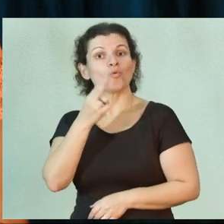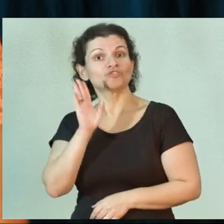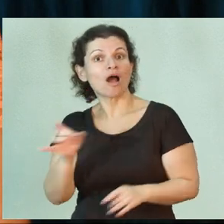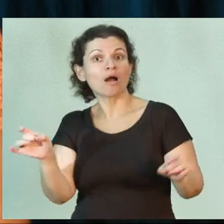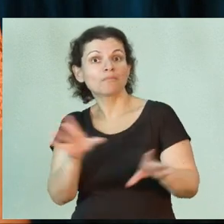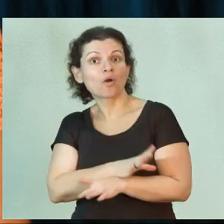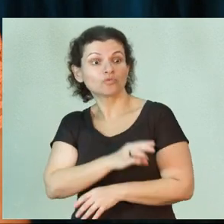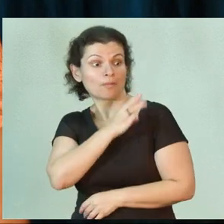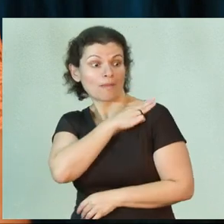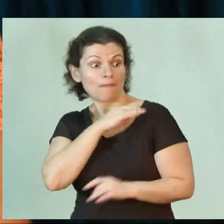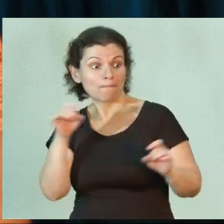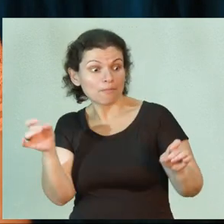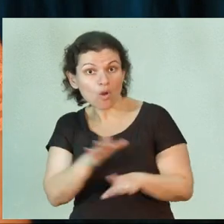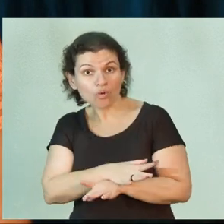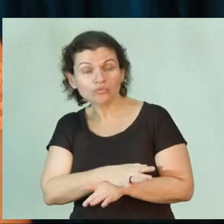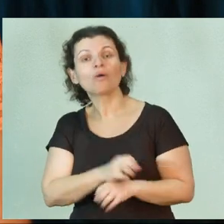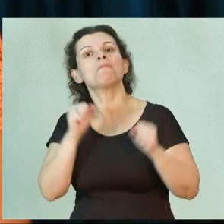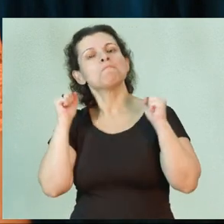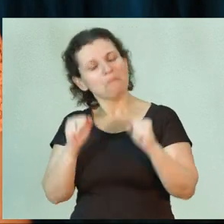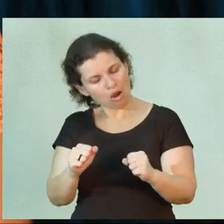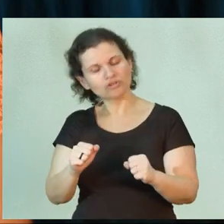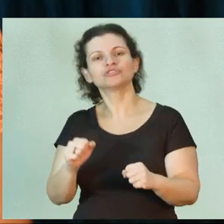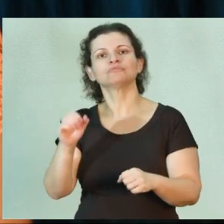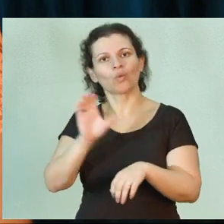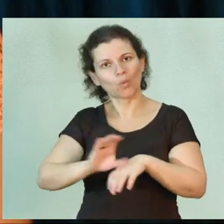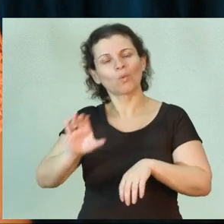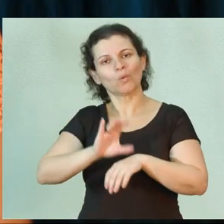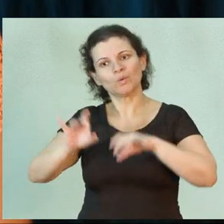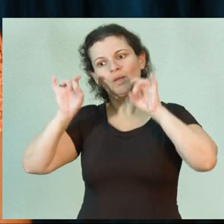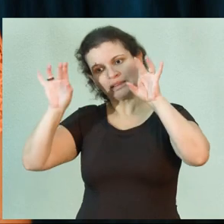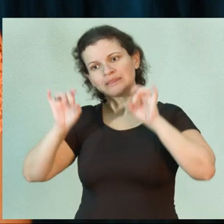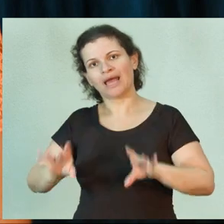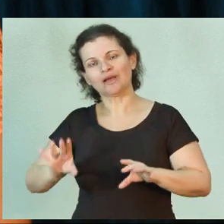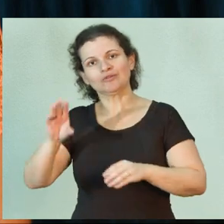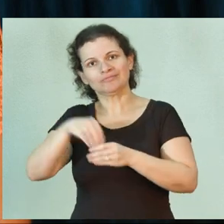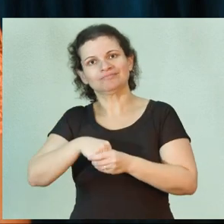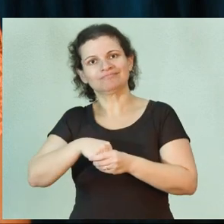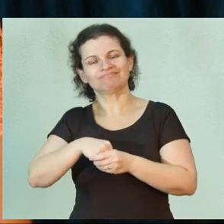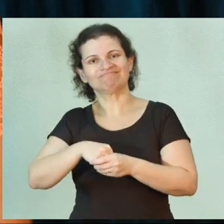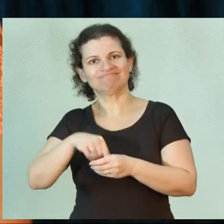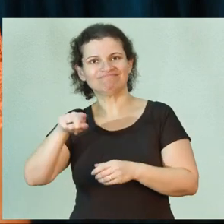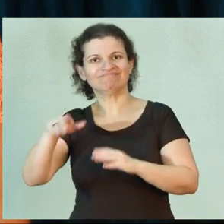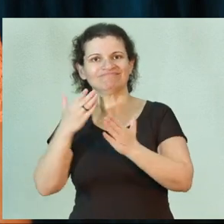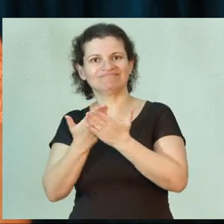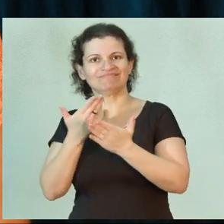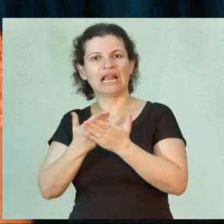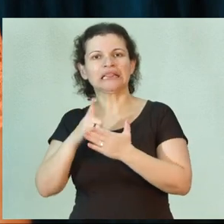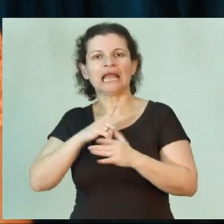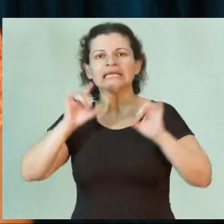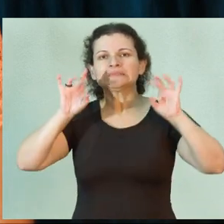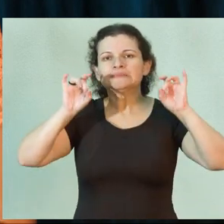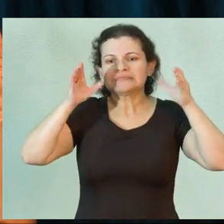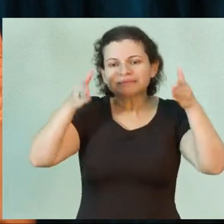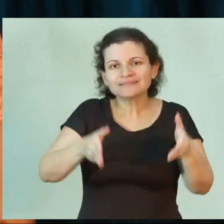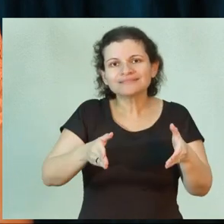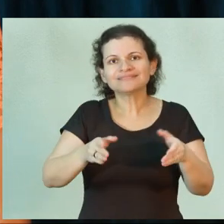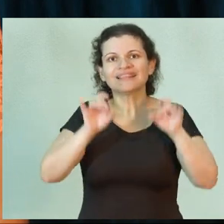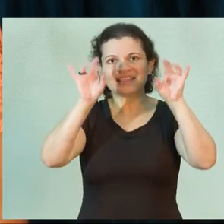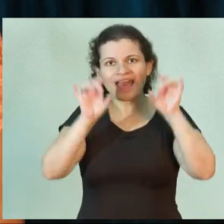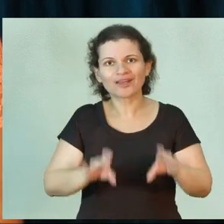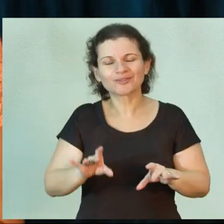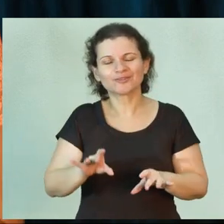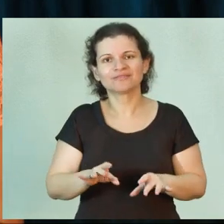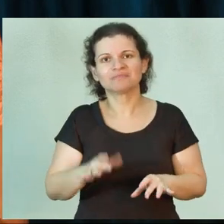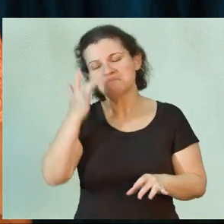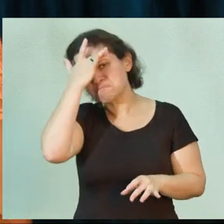concluiu o ensino médio, pode também fazer um curso técnico no Cotuca. Além disso, também tem algumas especializações de nível técnico, que a